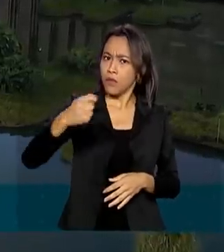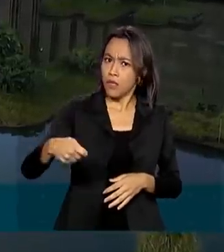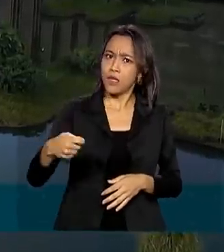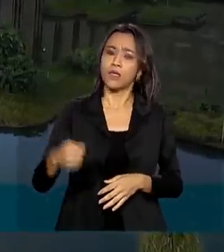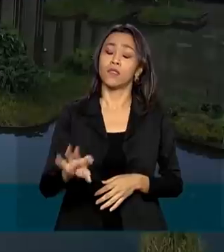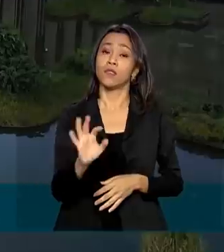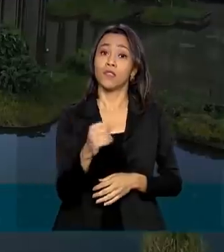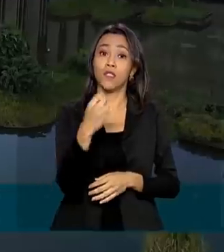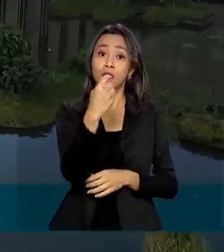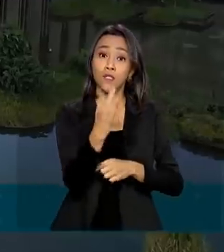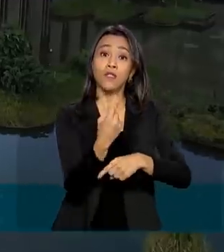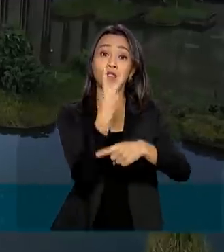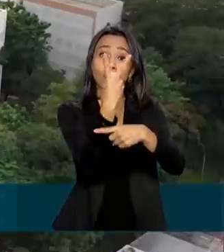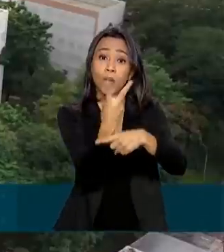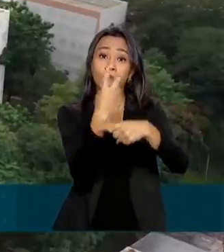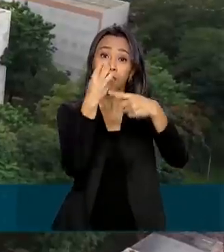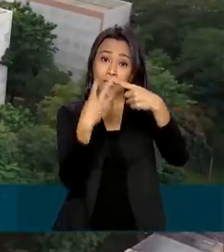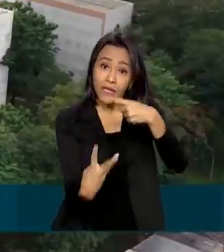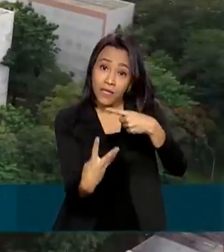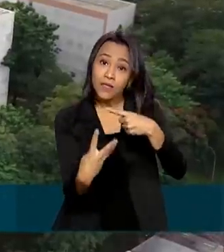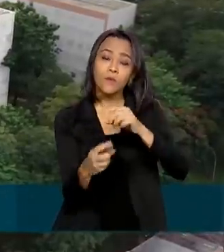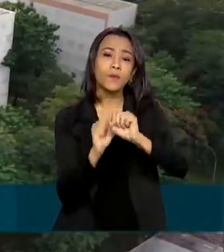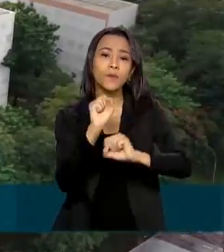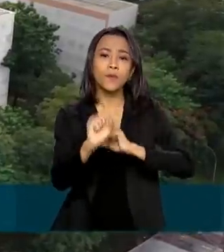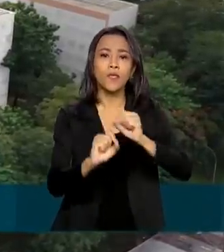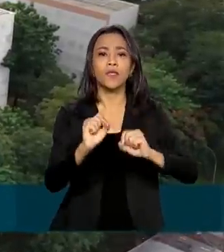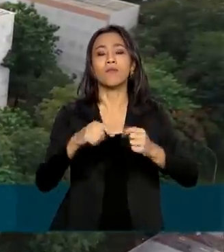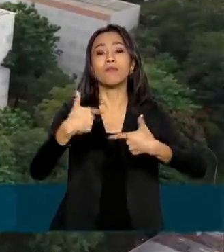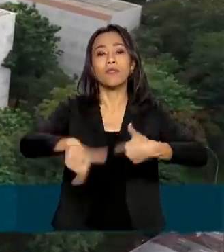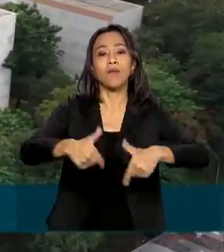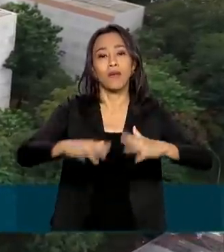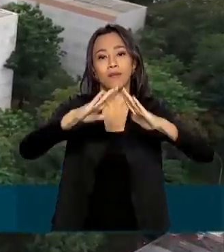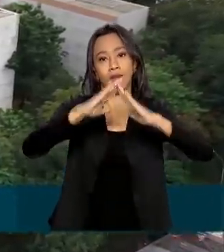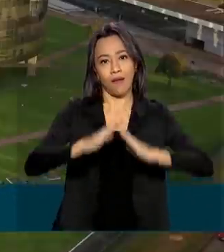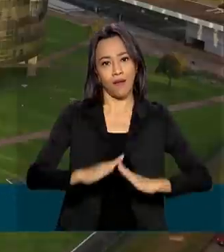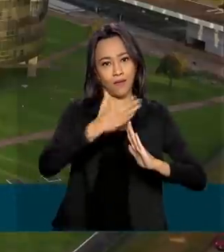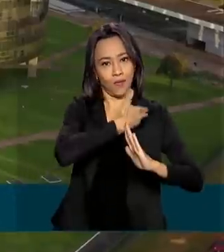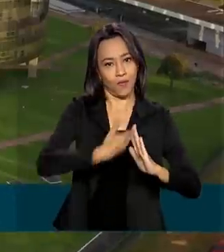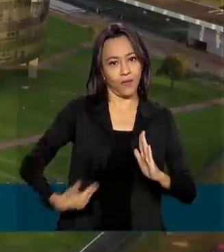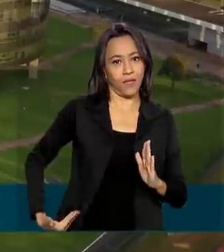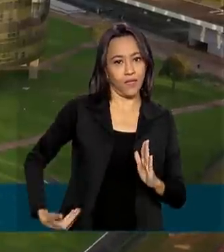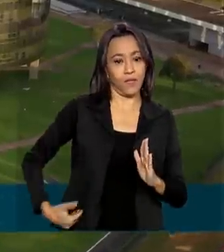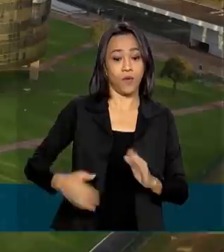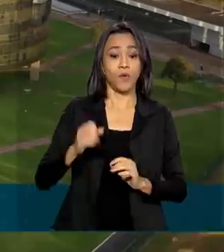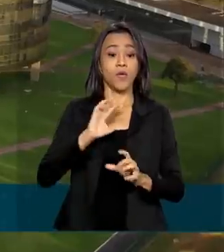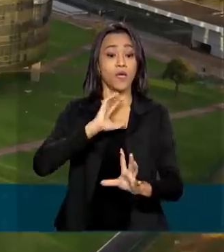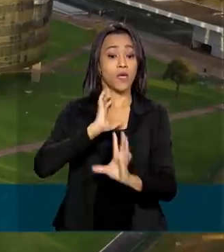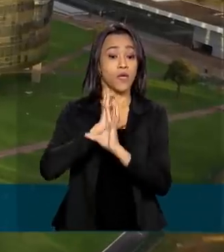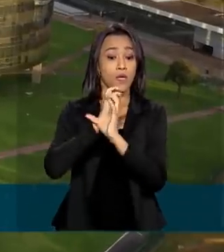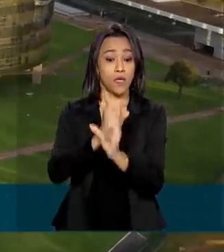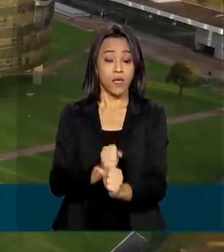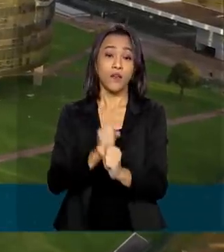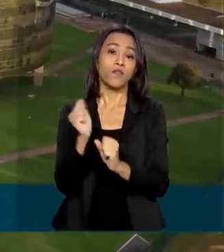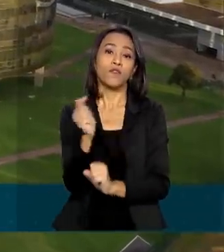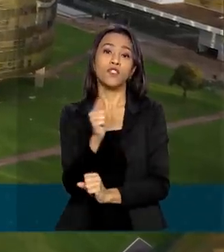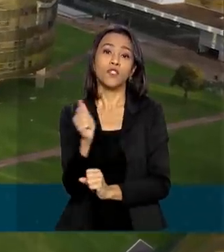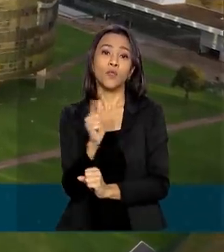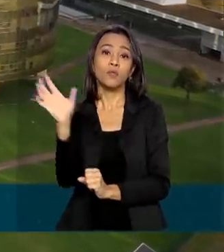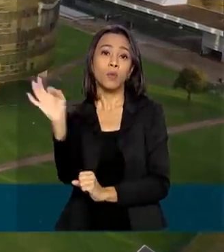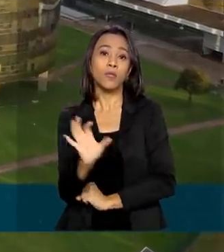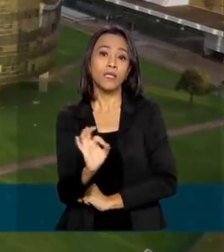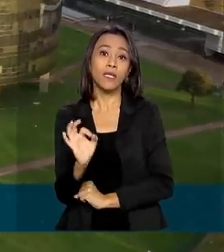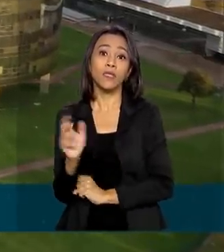força de trabalho do governo federal estão atuando de casa. Resultado, 22% de economia em